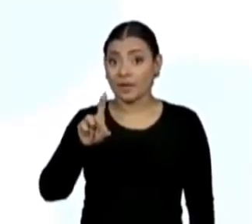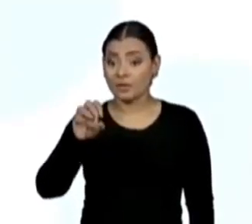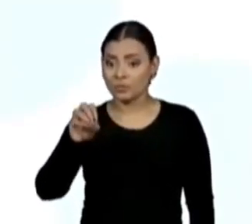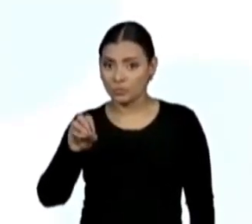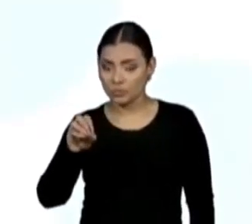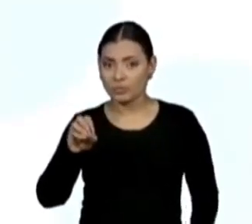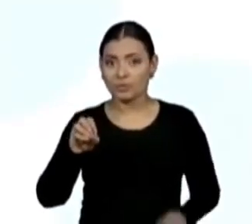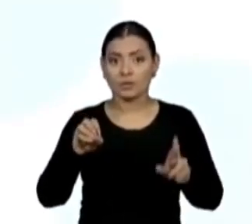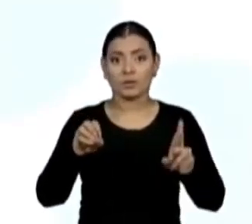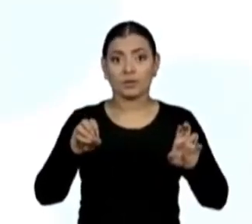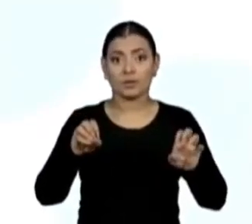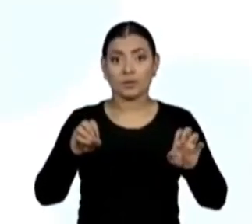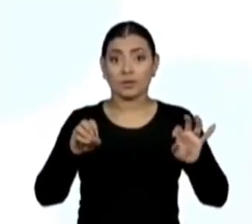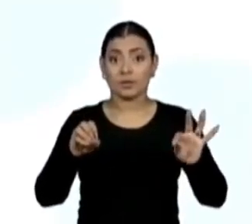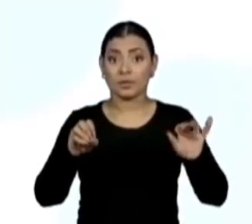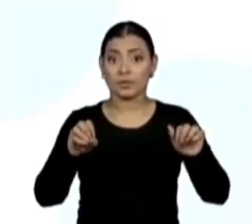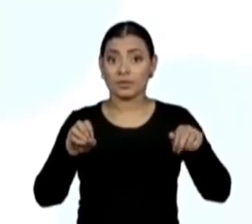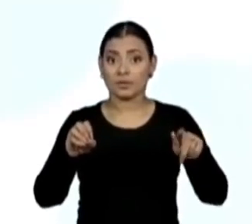retângulo.